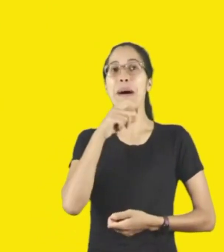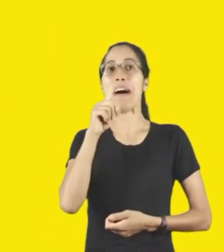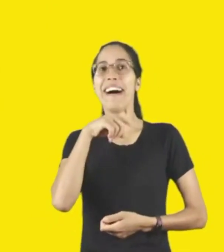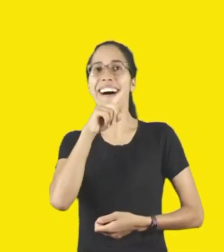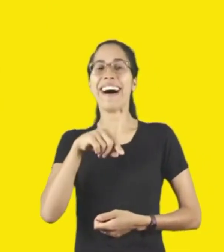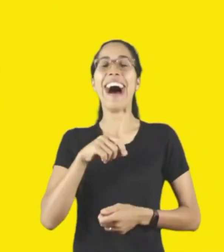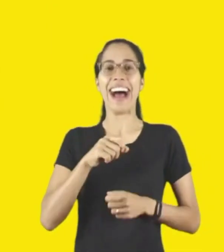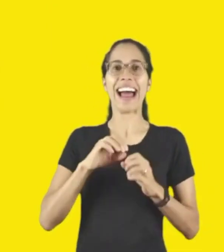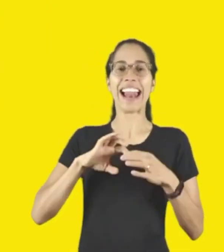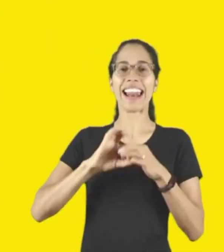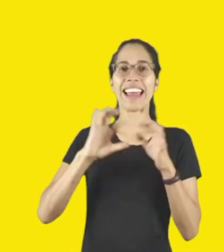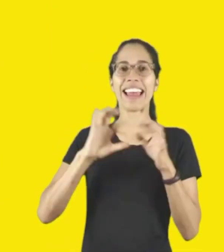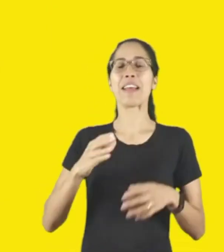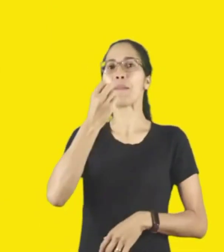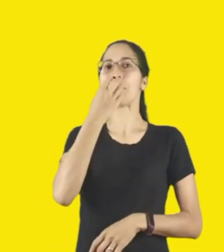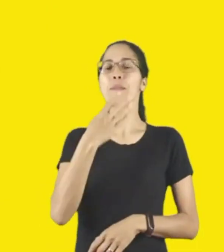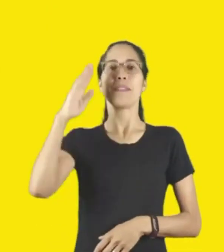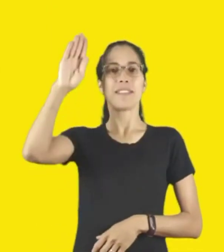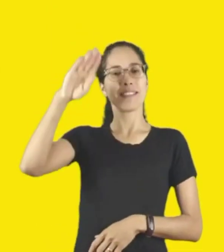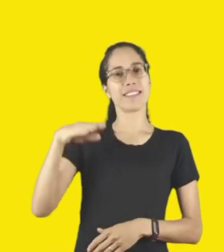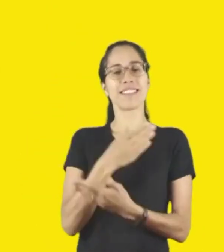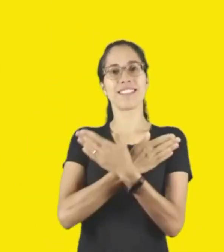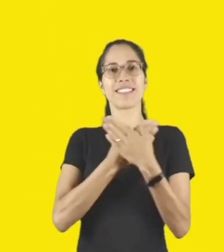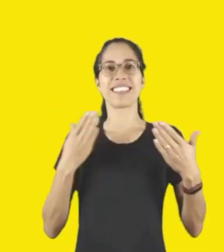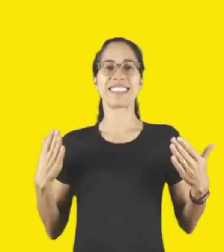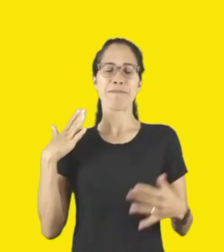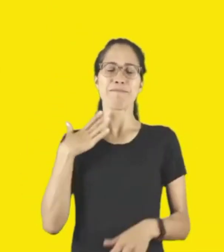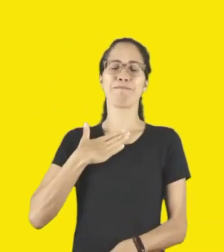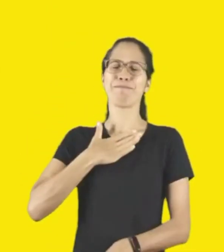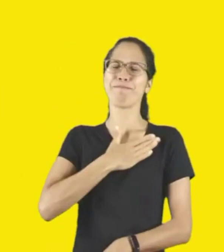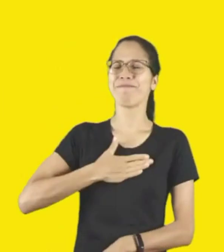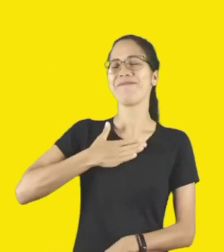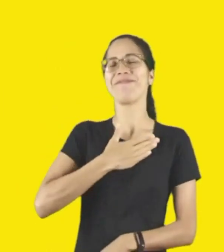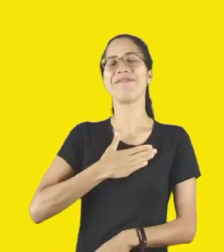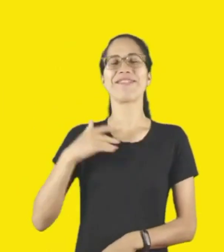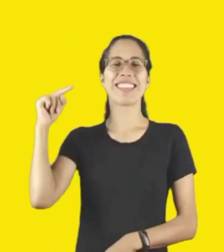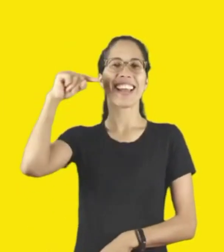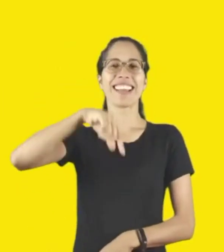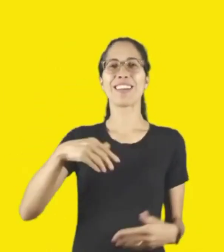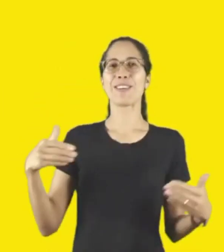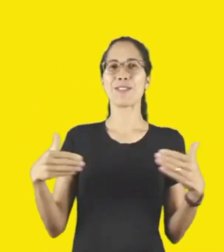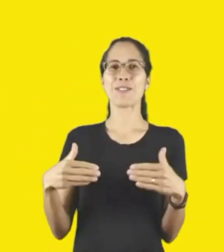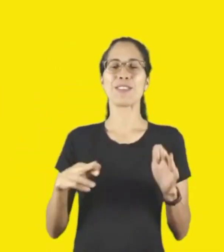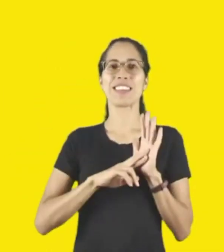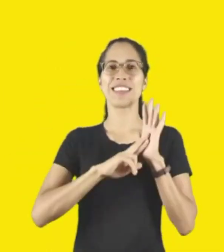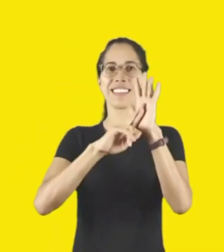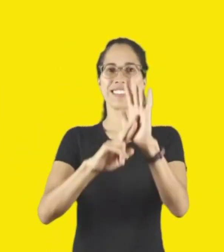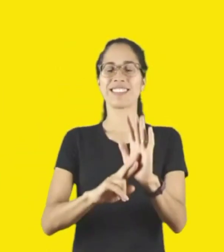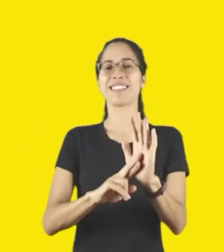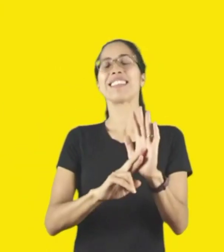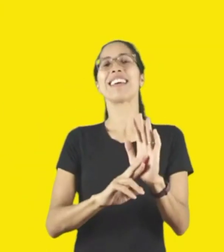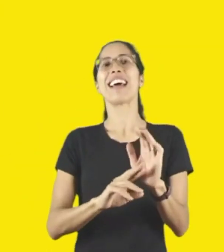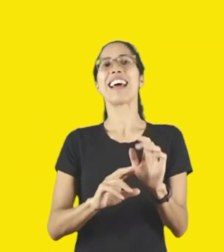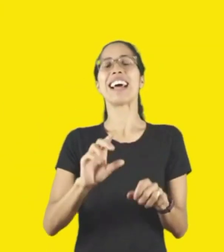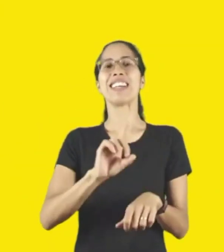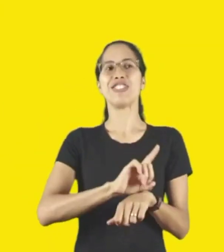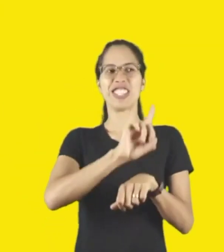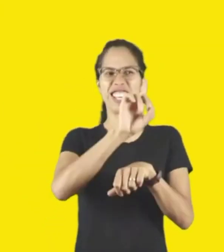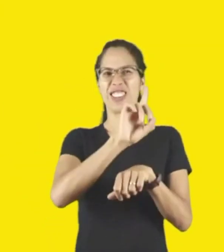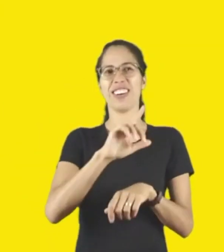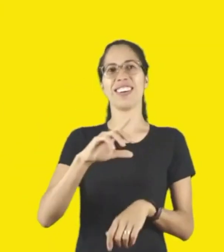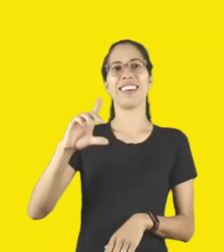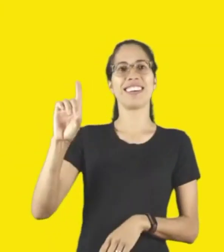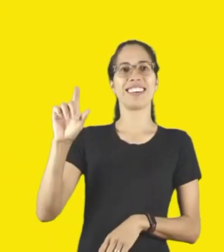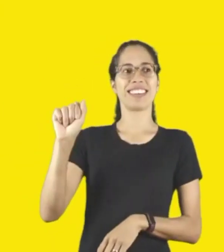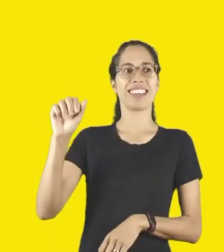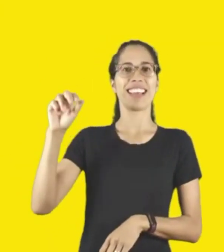a todas e todos. É um prazer estar aqui, em nome do nosso diretor, Danilo Santos de Miranda, para falarmos